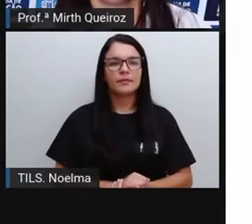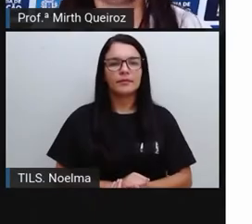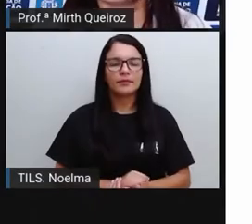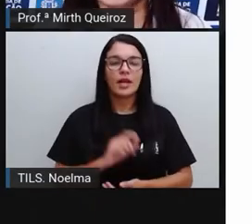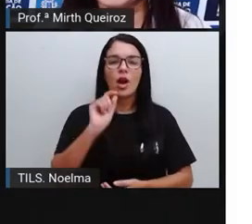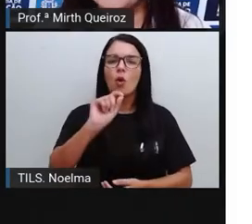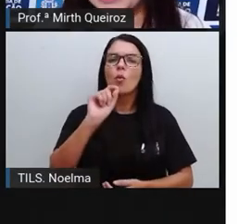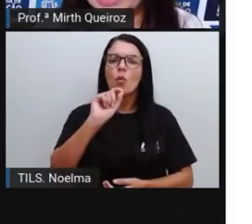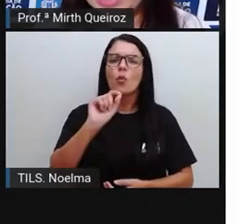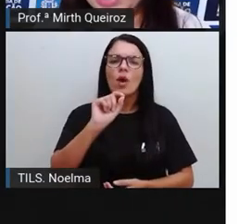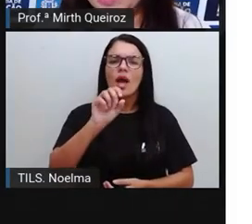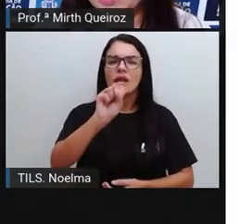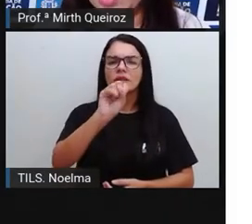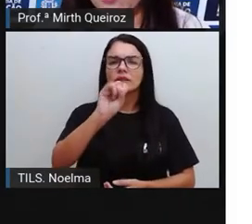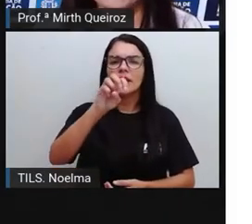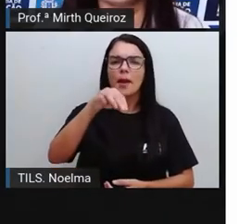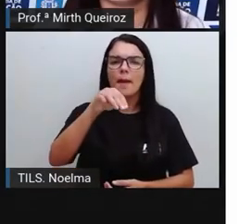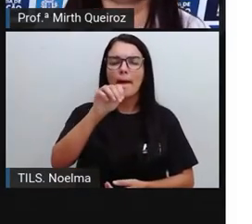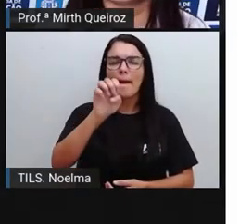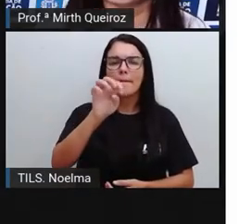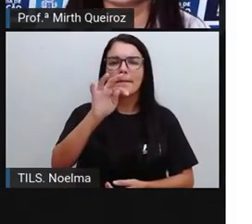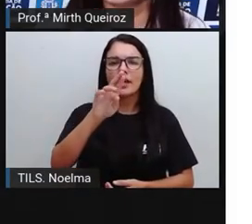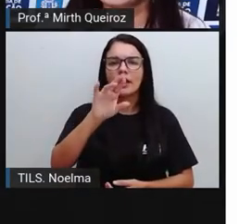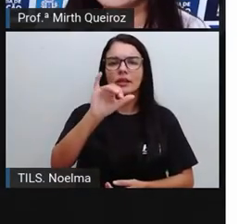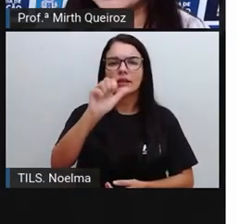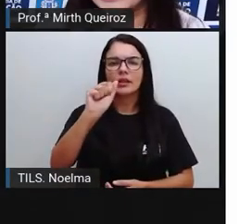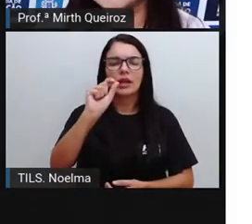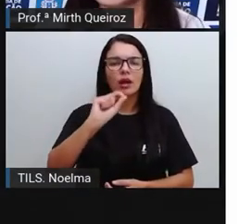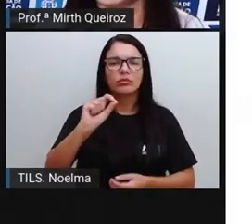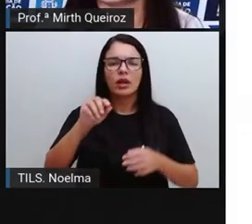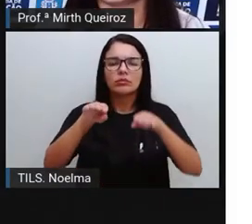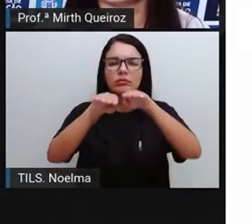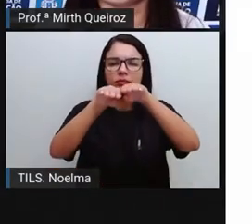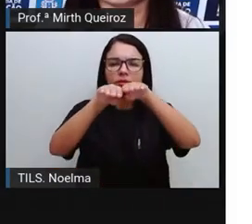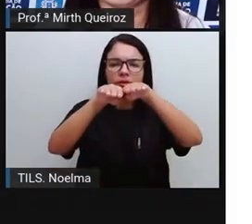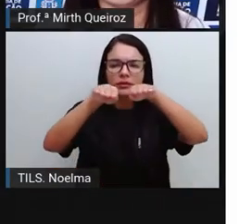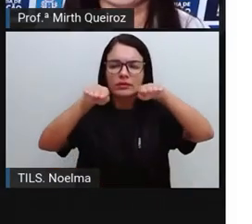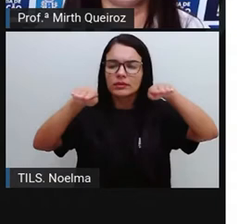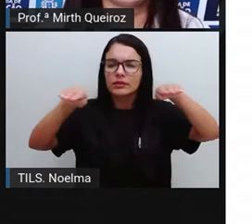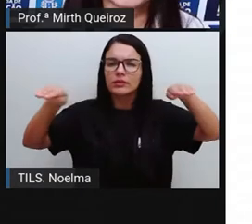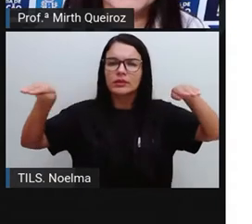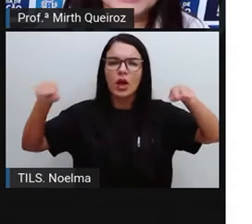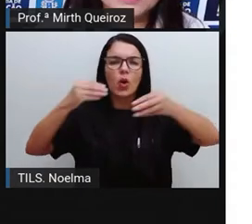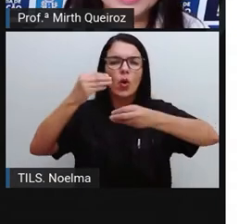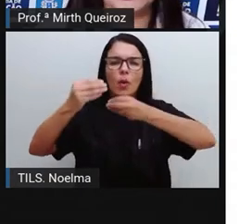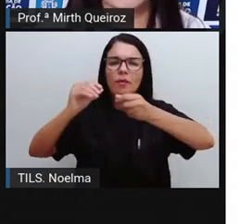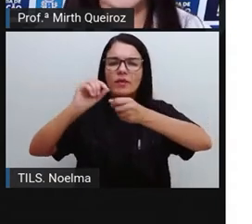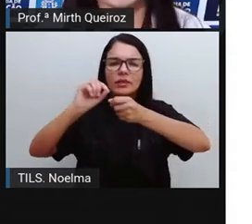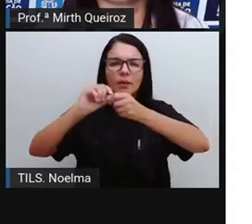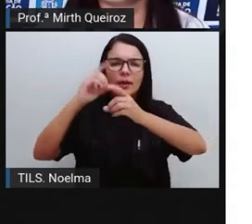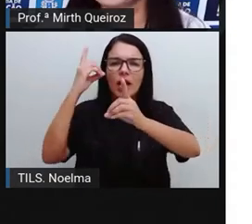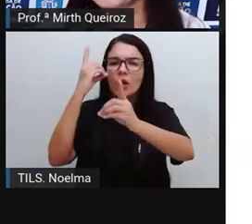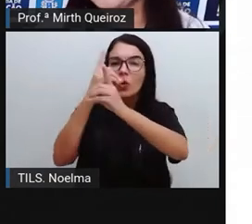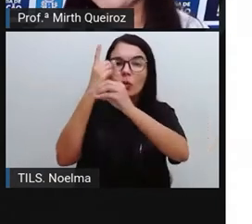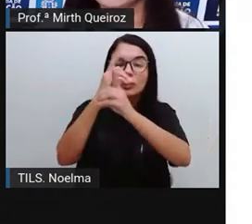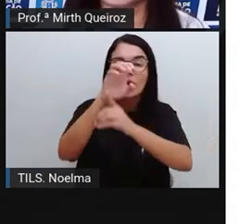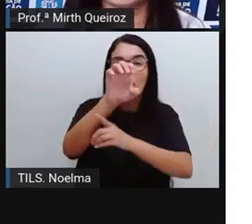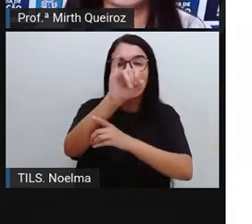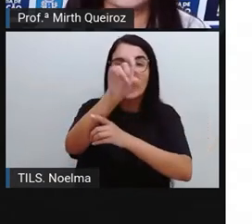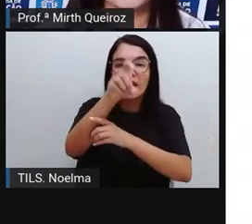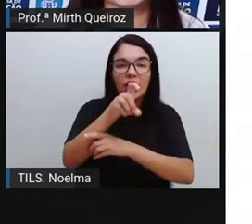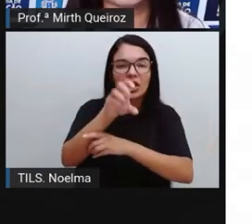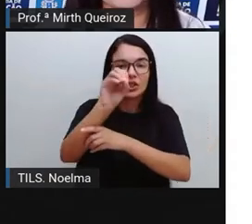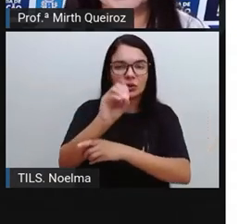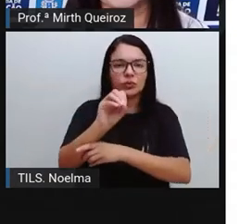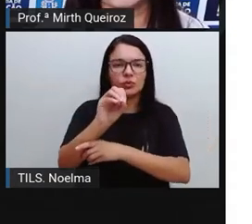O que é simetria? Como fazer para encontrar o eixo de simetria? Como vocês viram, a simetria é quando